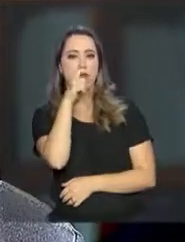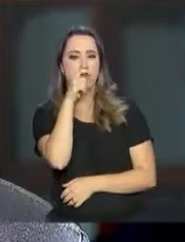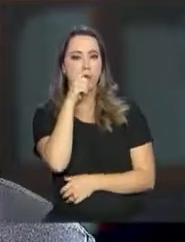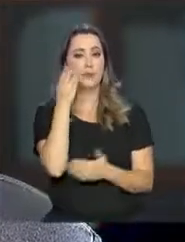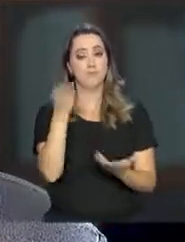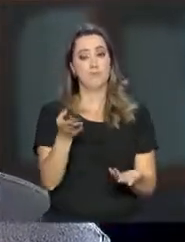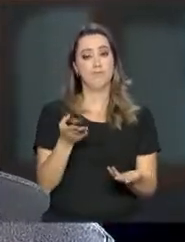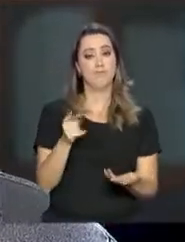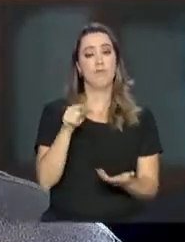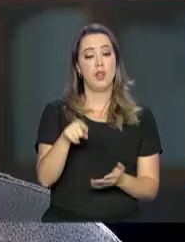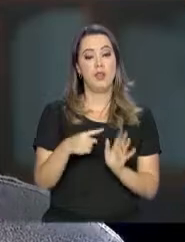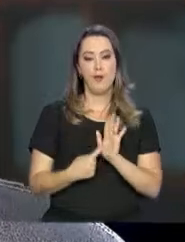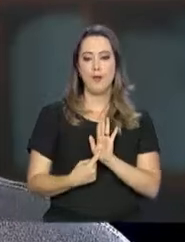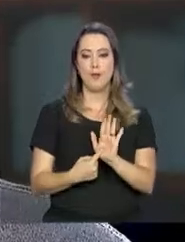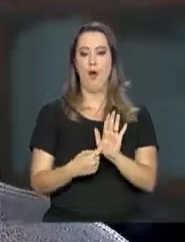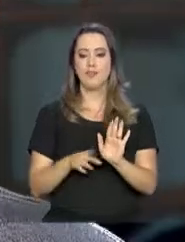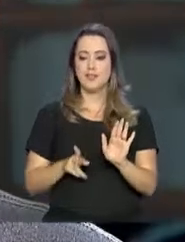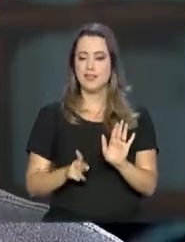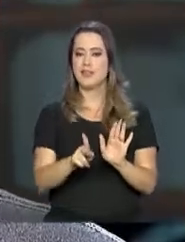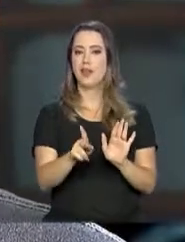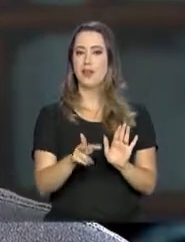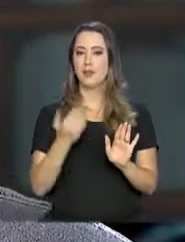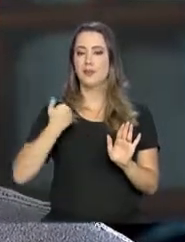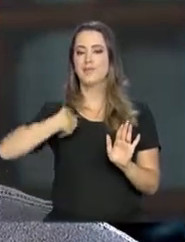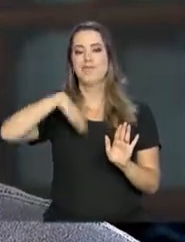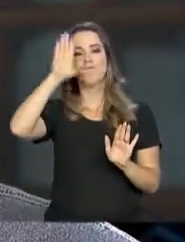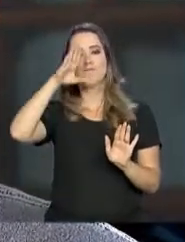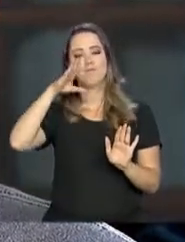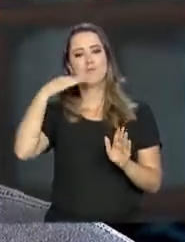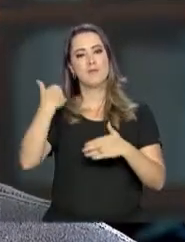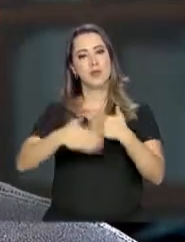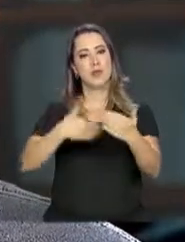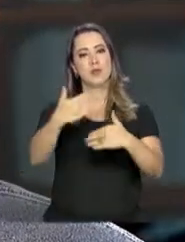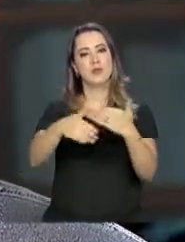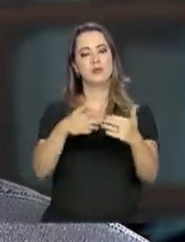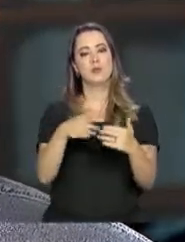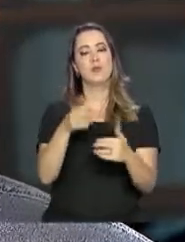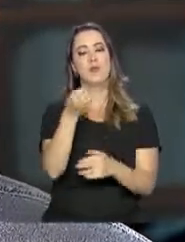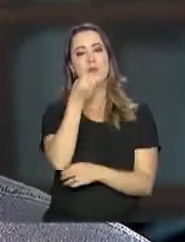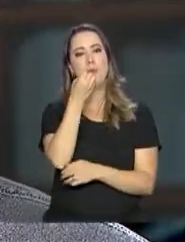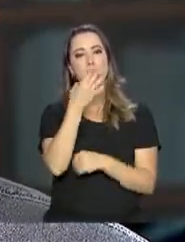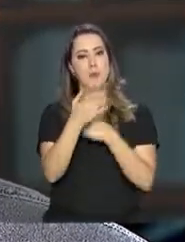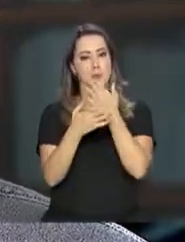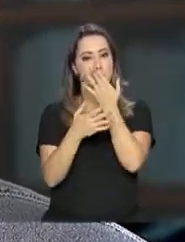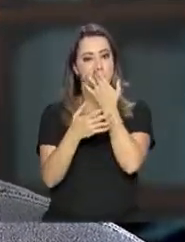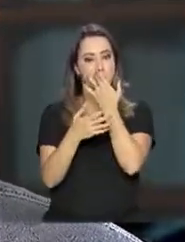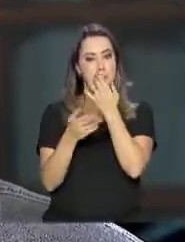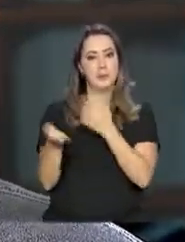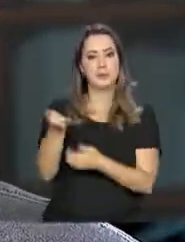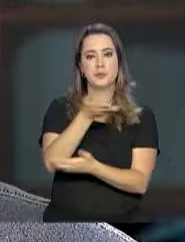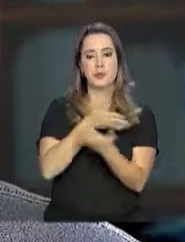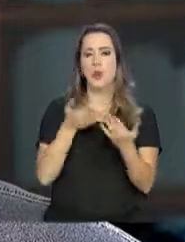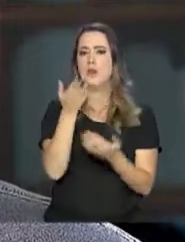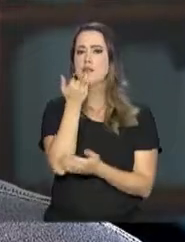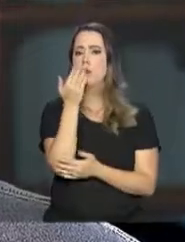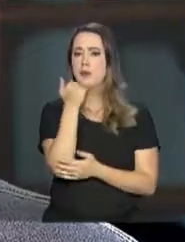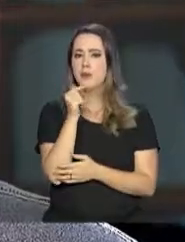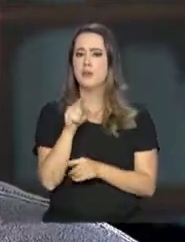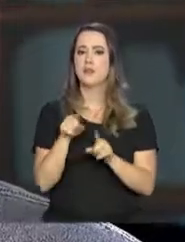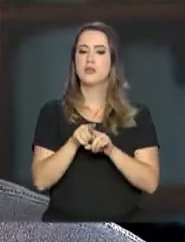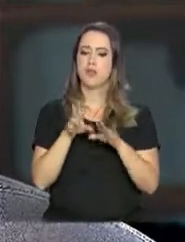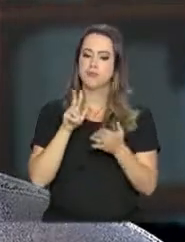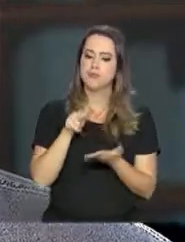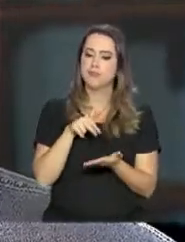ele vem apresentando cada vez mais um desenvolvimento agradável com relação à alimentação, com relação à